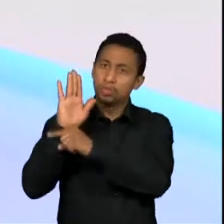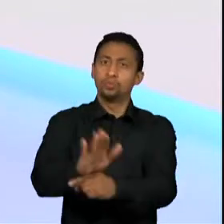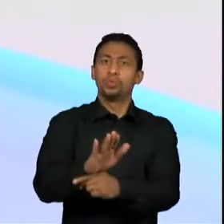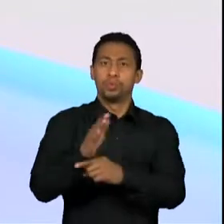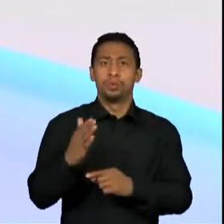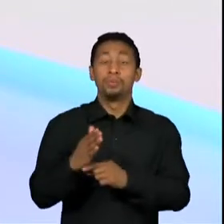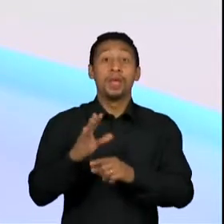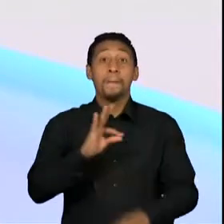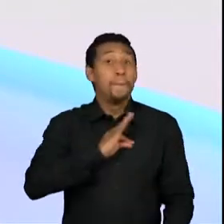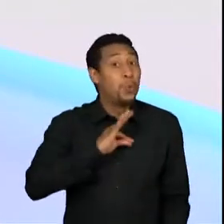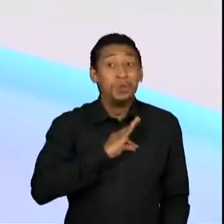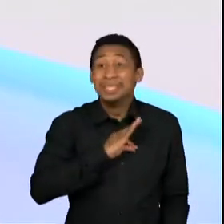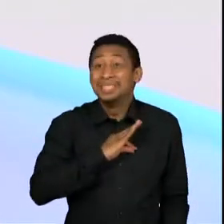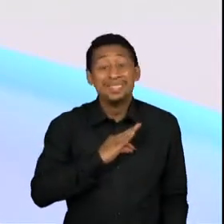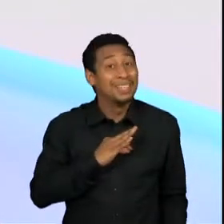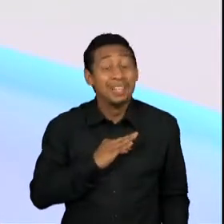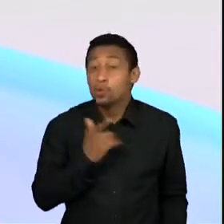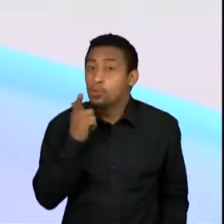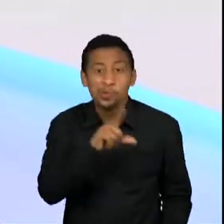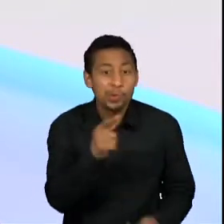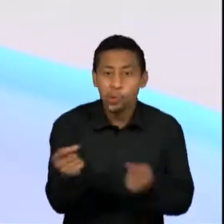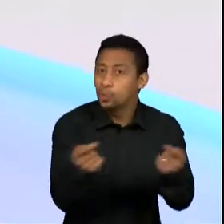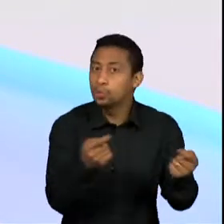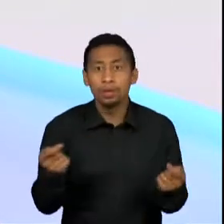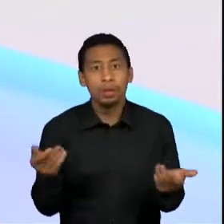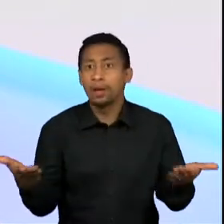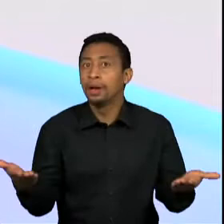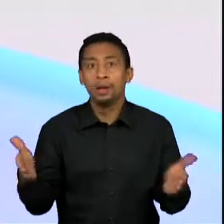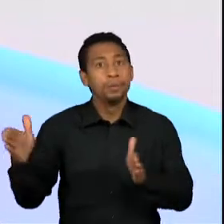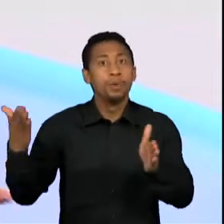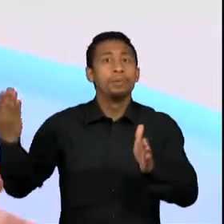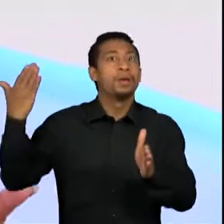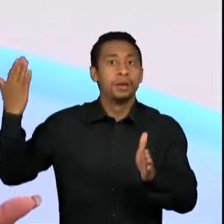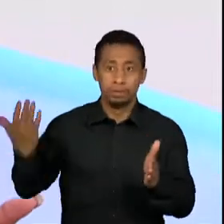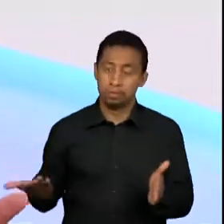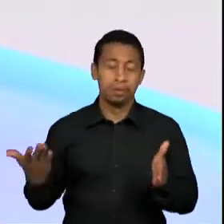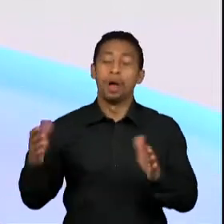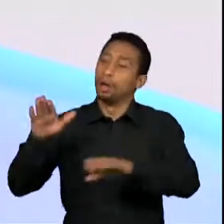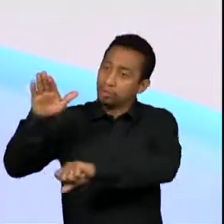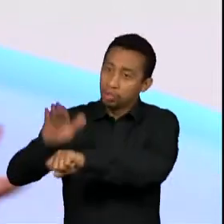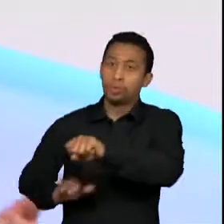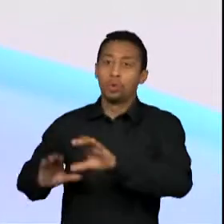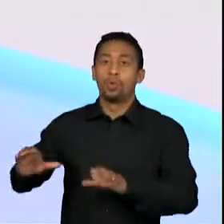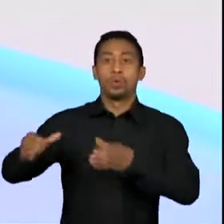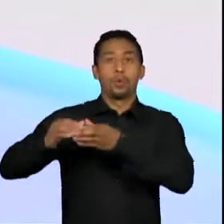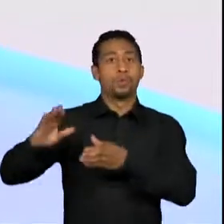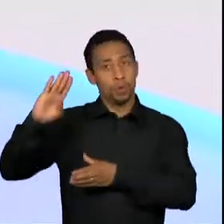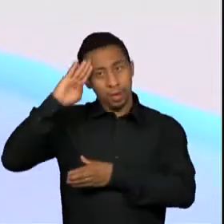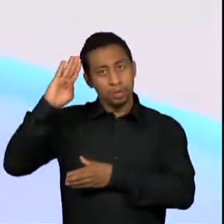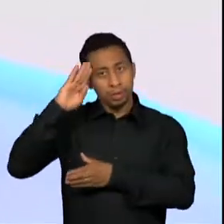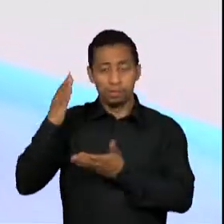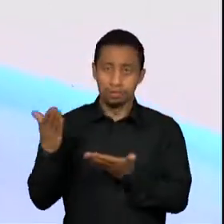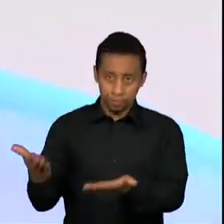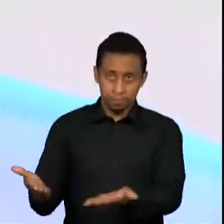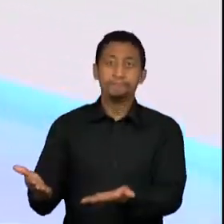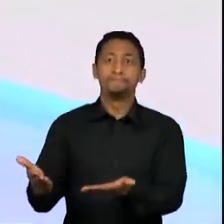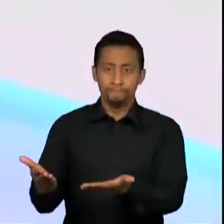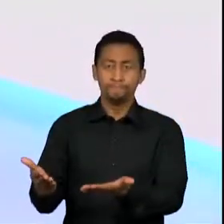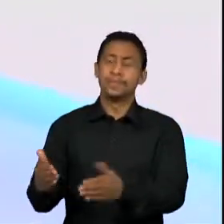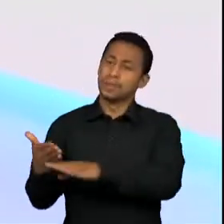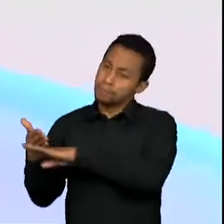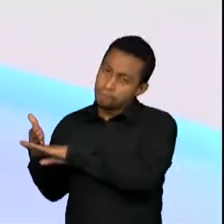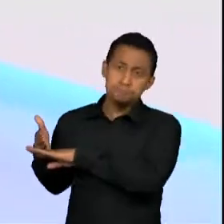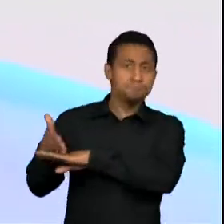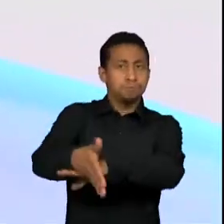não eram fortes para combater a criminalidade naquele momento, não tinha uma outra solução. A Força Nacional foi chamada, o Exército foi